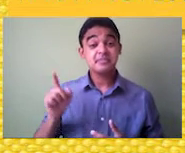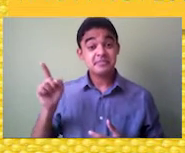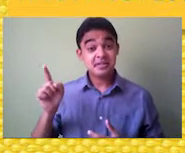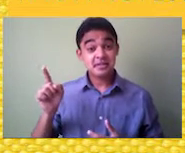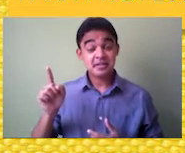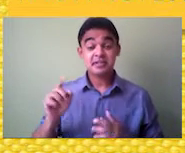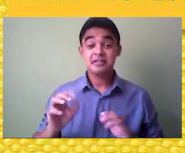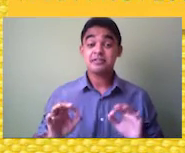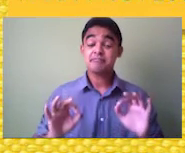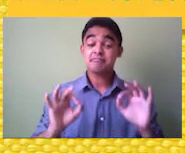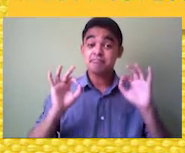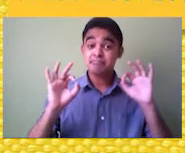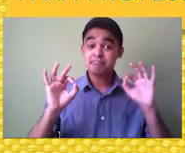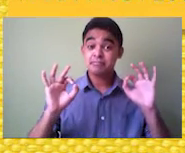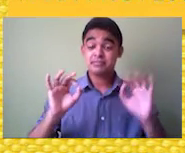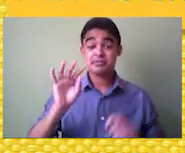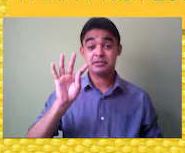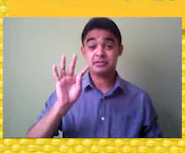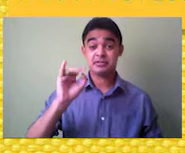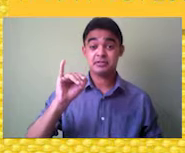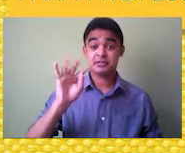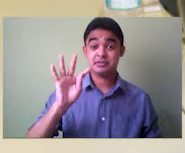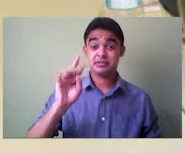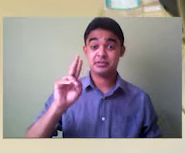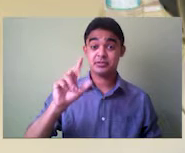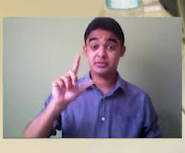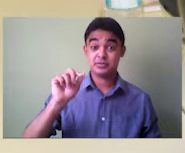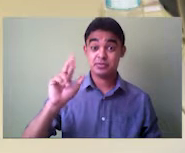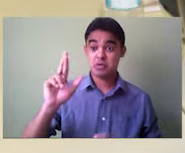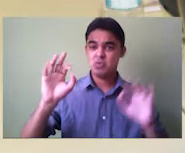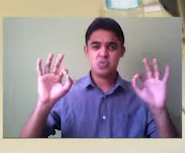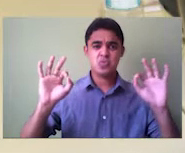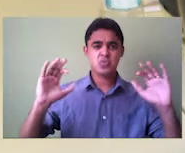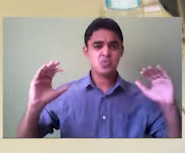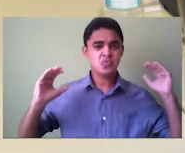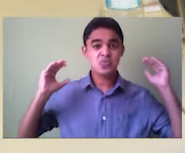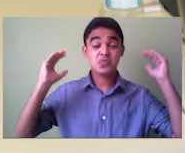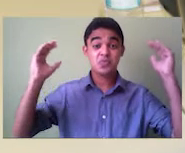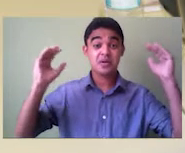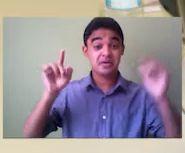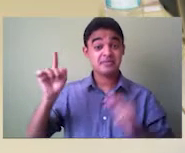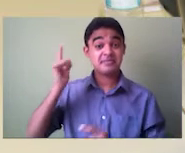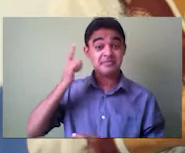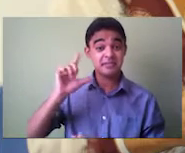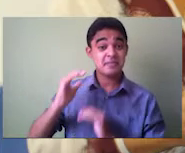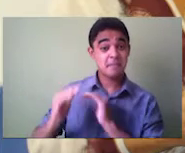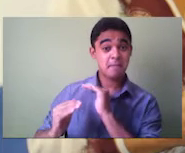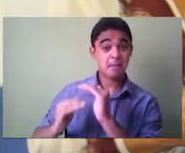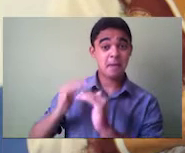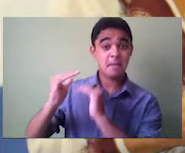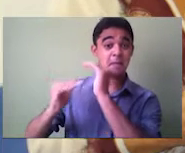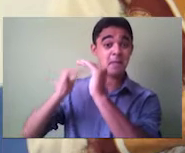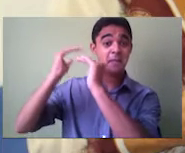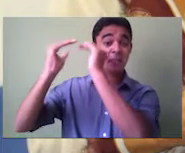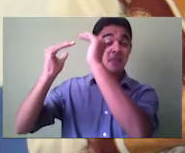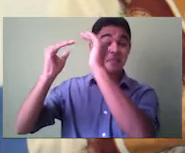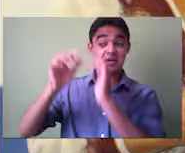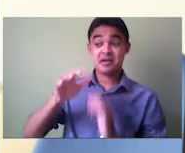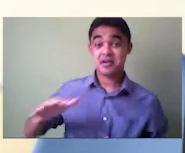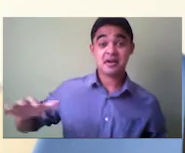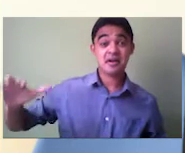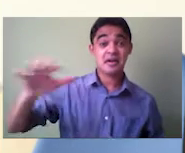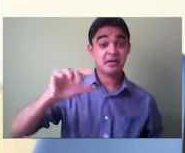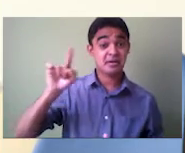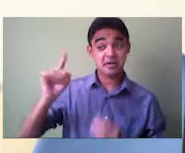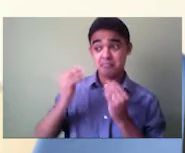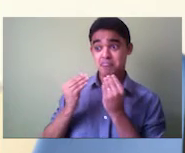Acadêmico para a promoção como professora titular. A titulação é a categoria mais elevada na carreira docente universitária